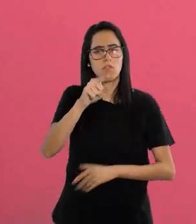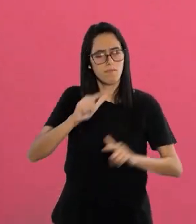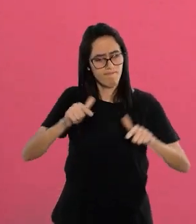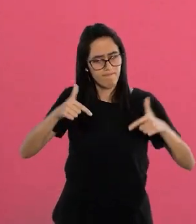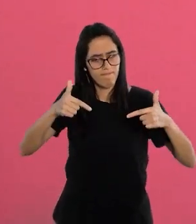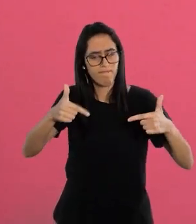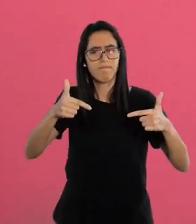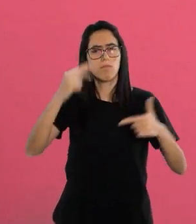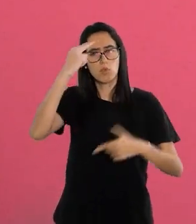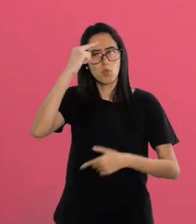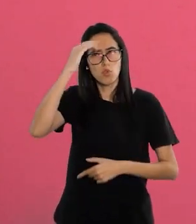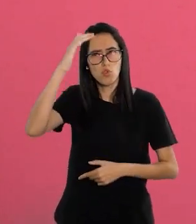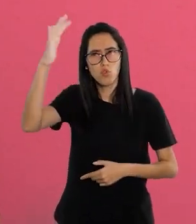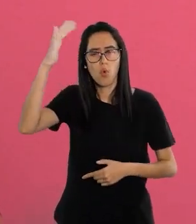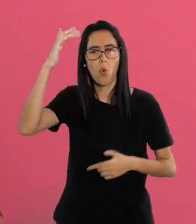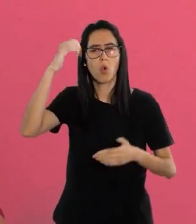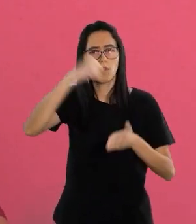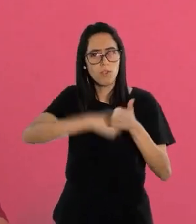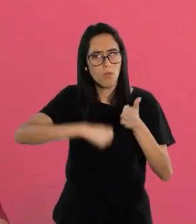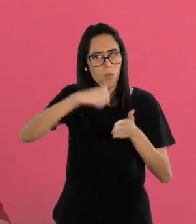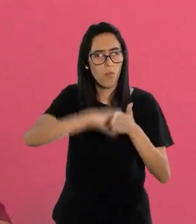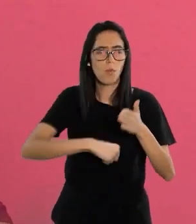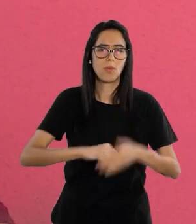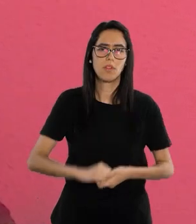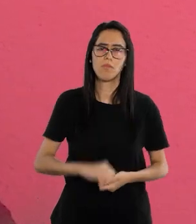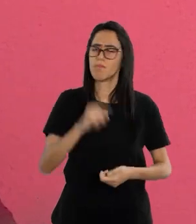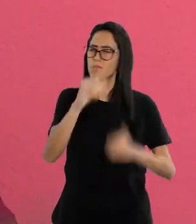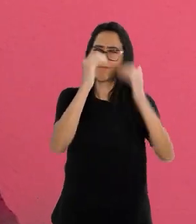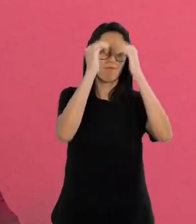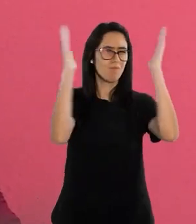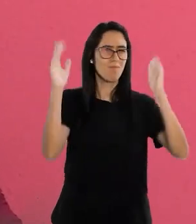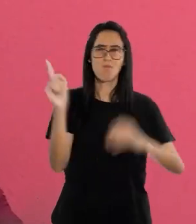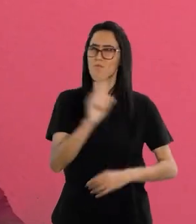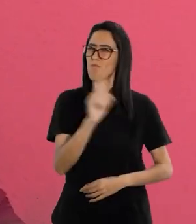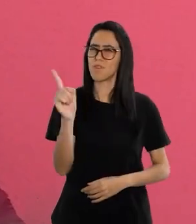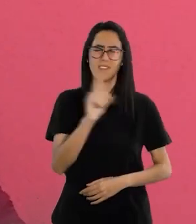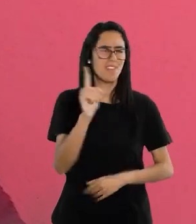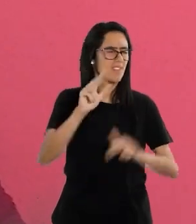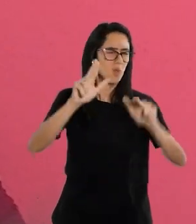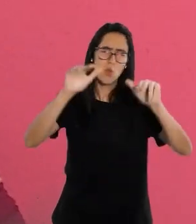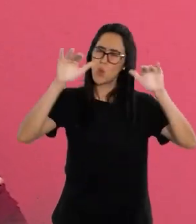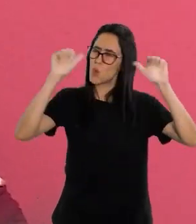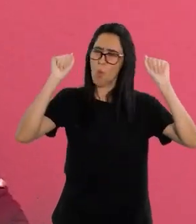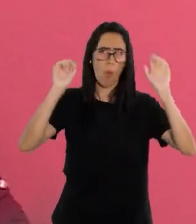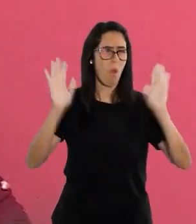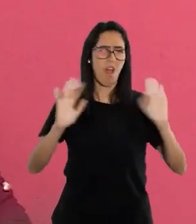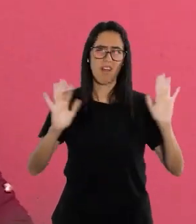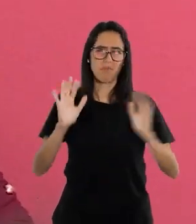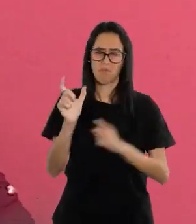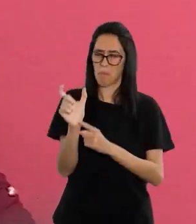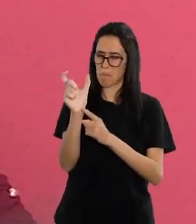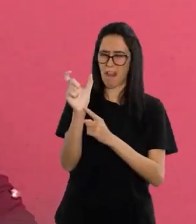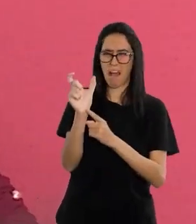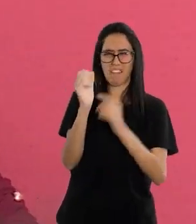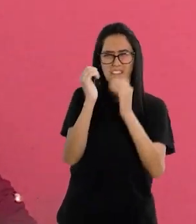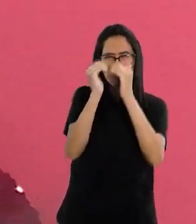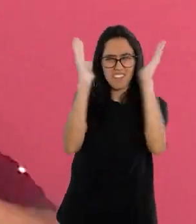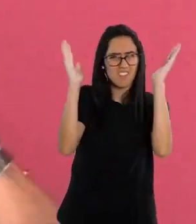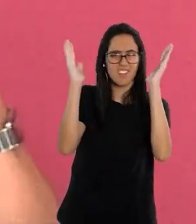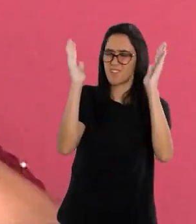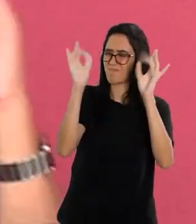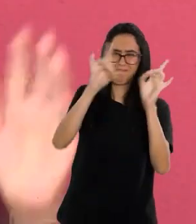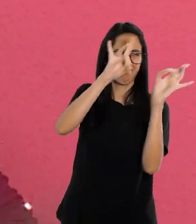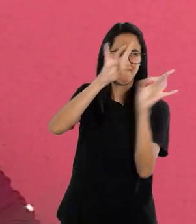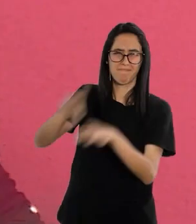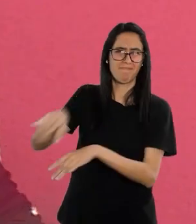teus sonhos. Dos teus sonhos. Não desista. Jamais. É uma palavra que